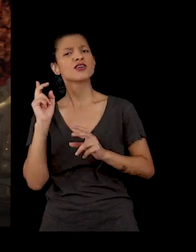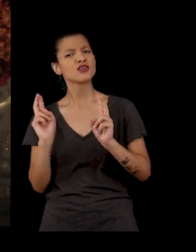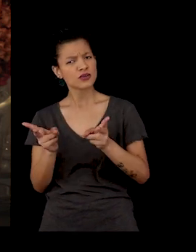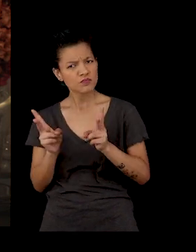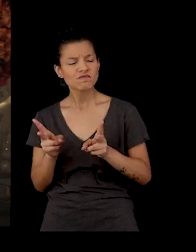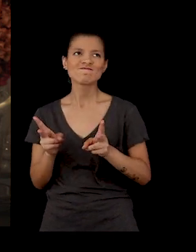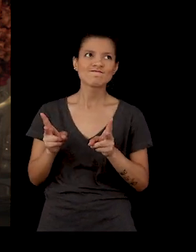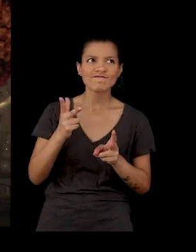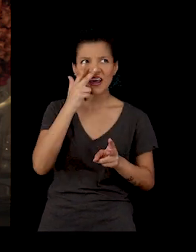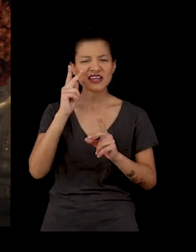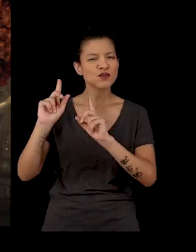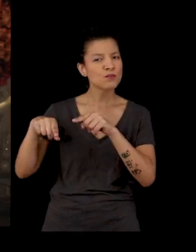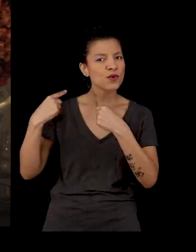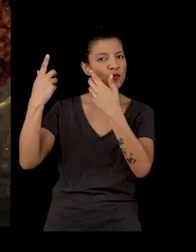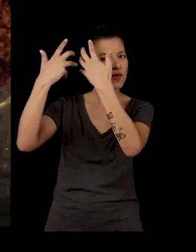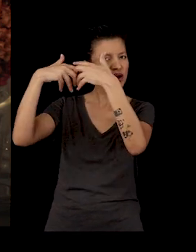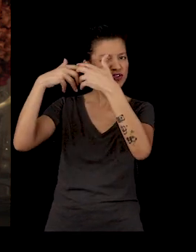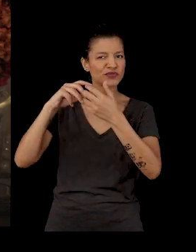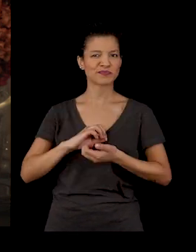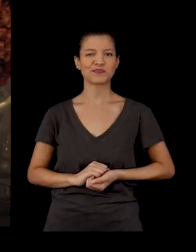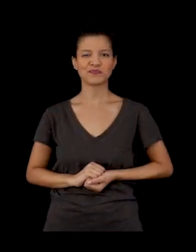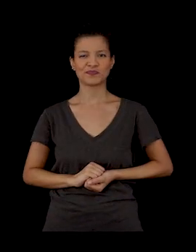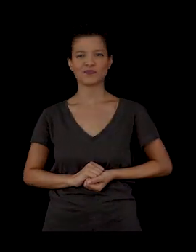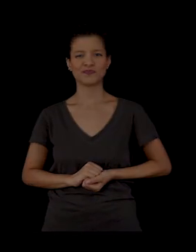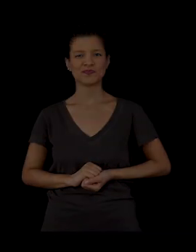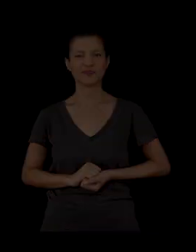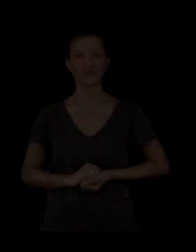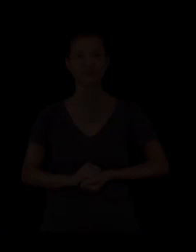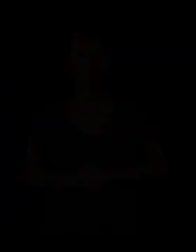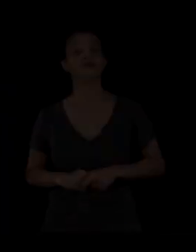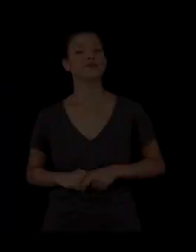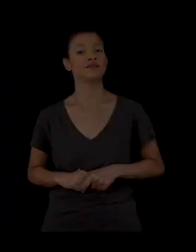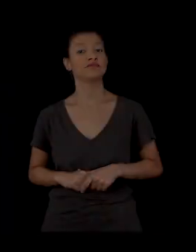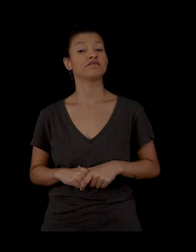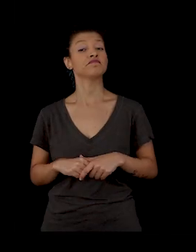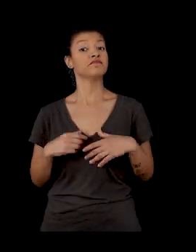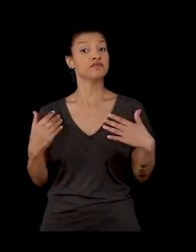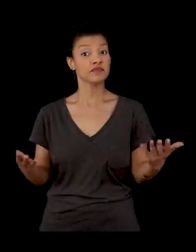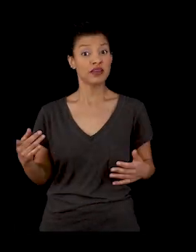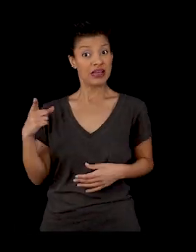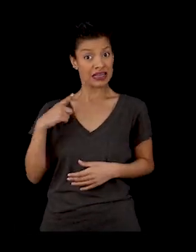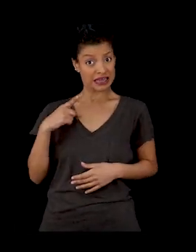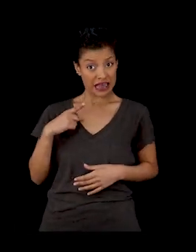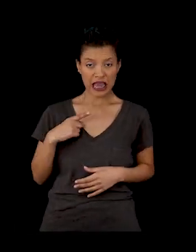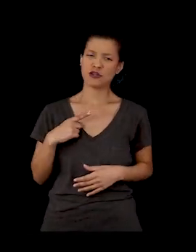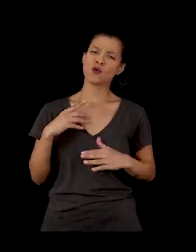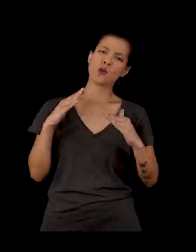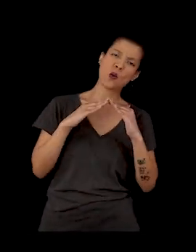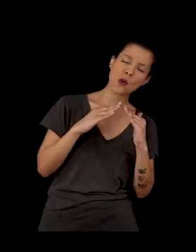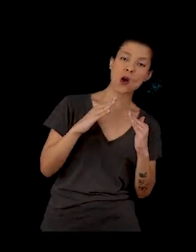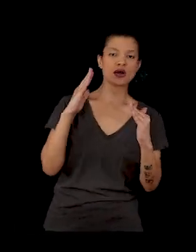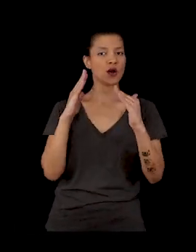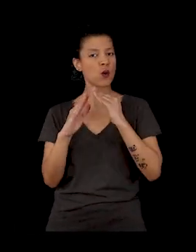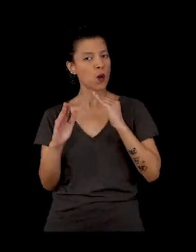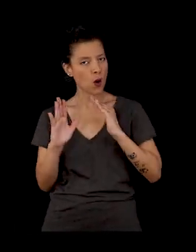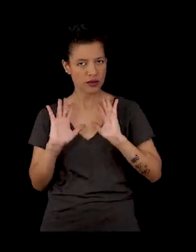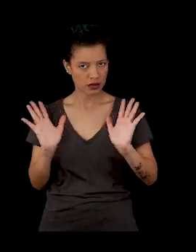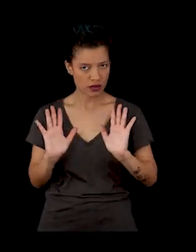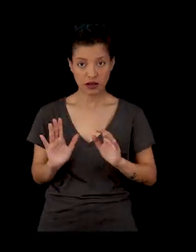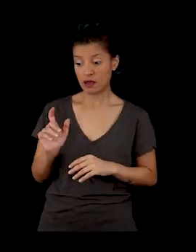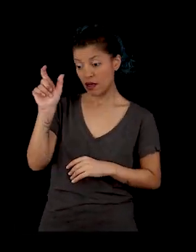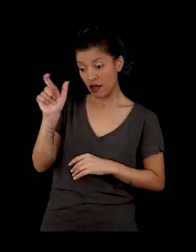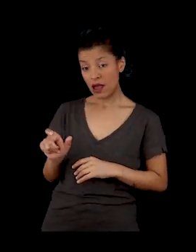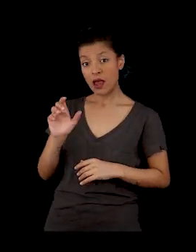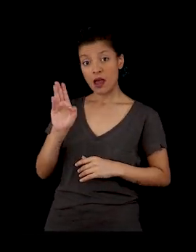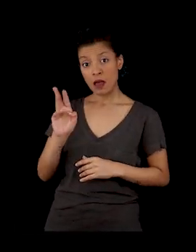ao mesmo tempo provocante, provocativa. Há historiadores que contestam a existência de